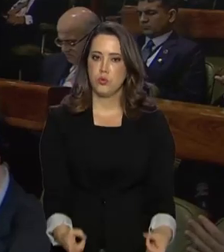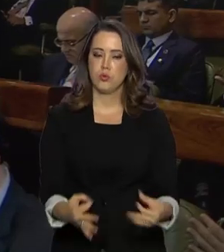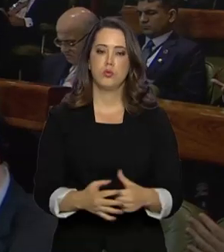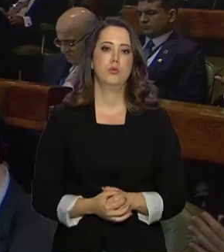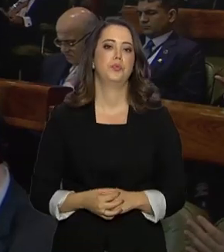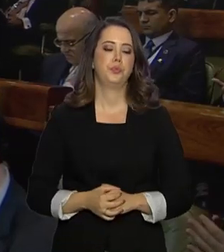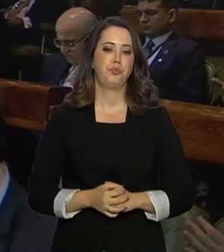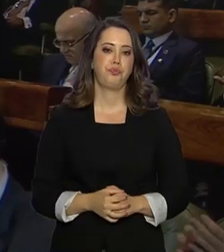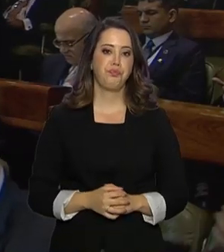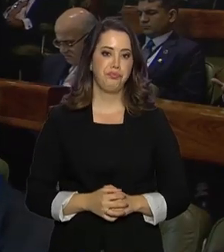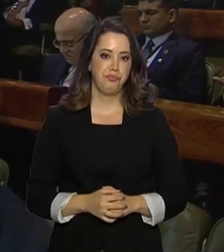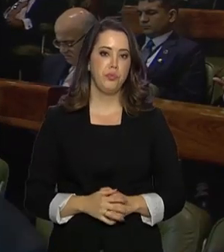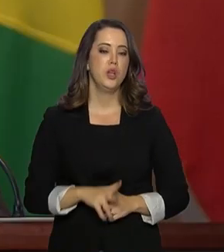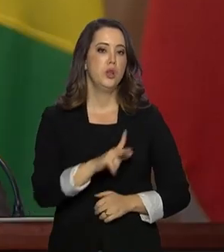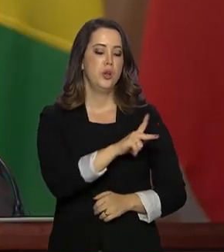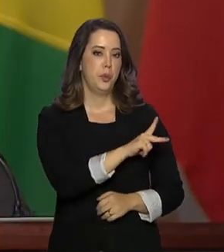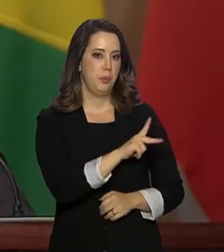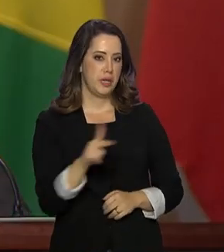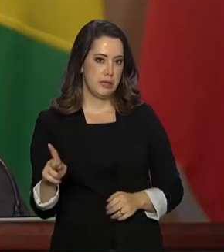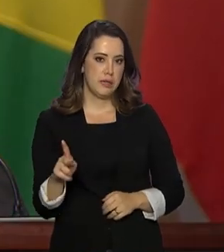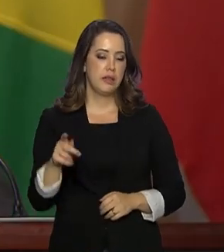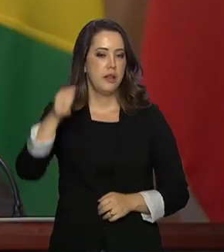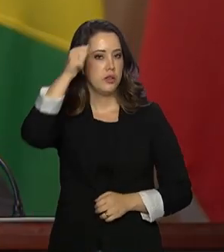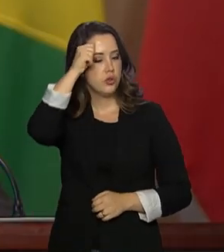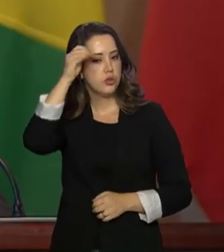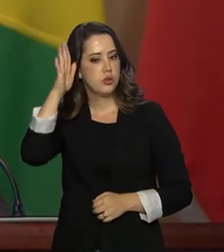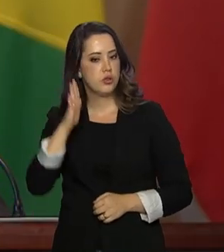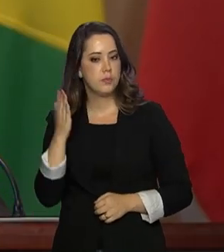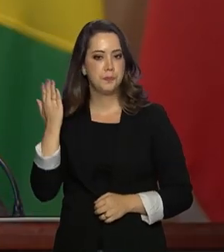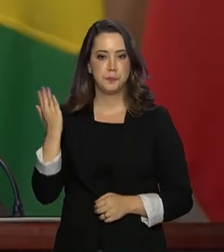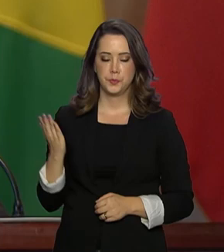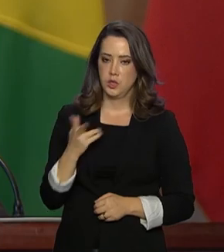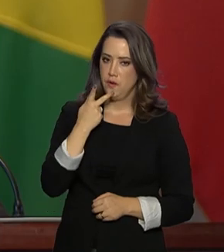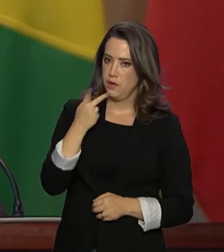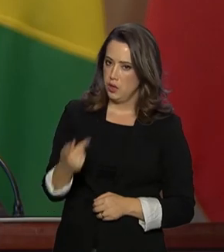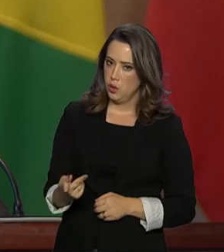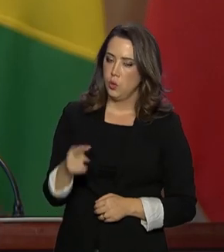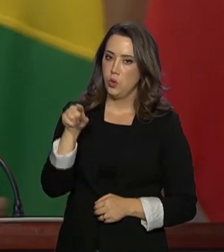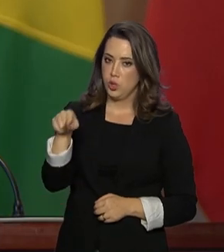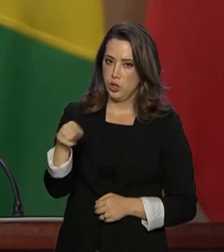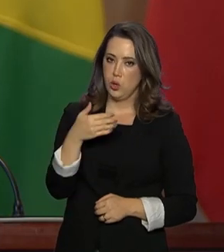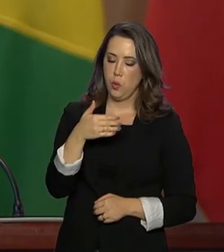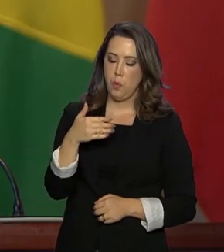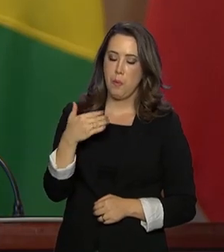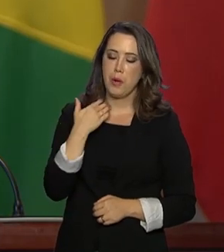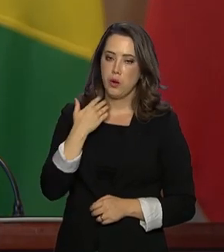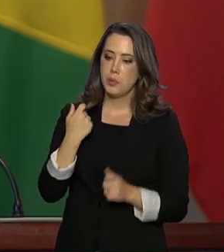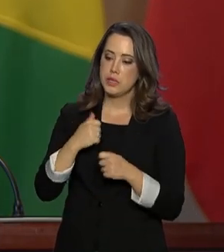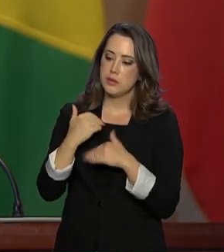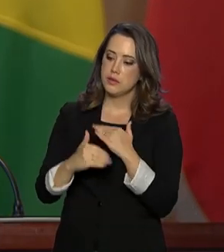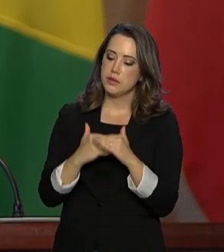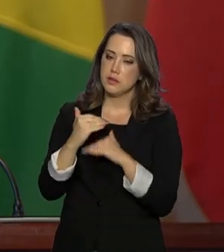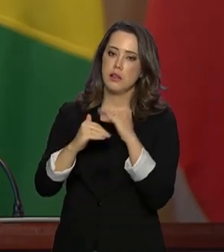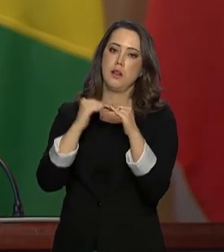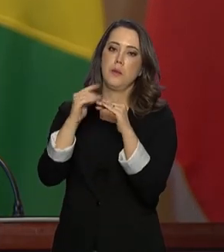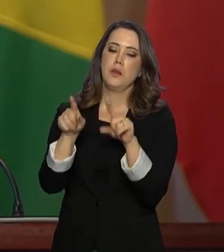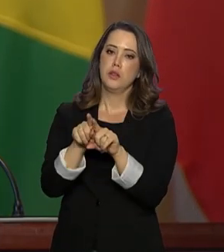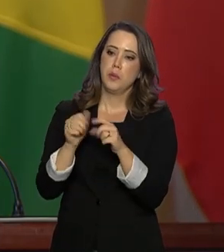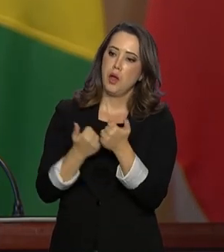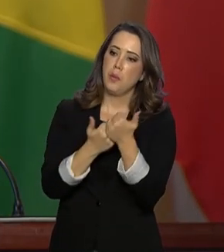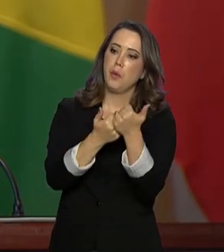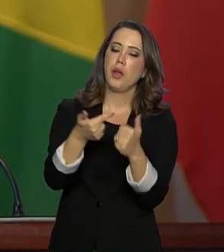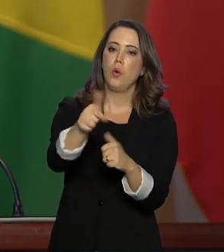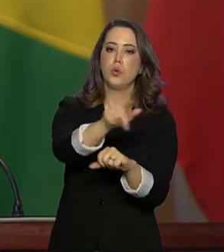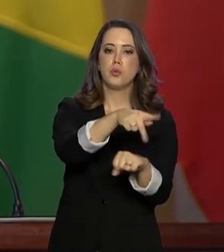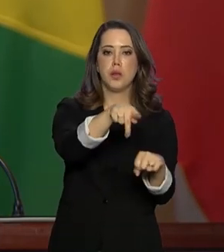Já o presidente da República da África do Sul, Sirio Ramaphosa, apontou que a instituição deve crescer e ajudar também outros